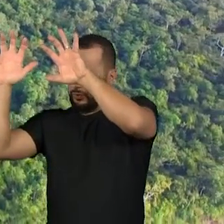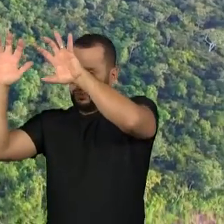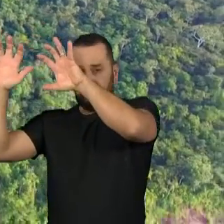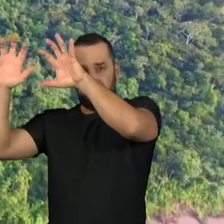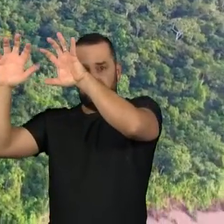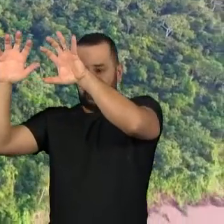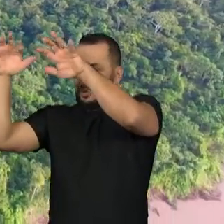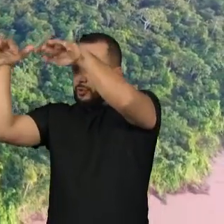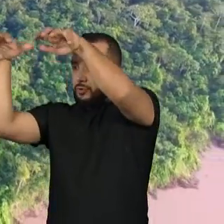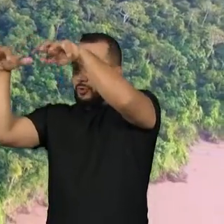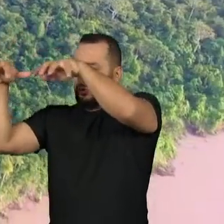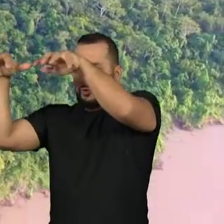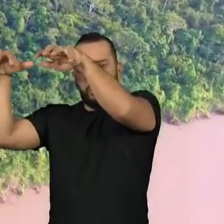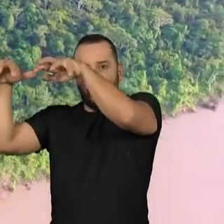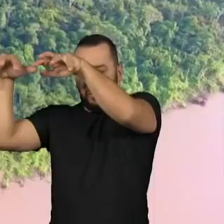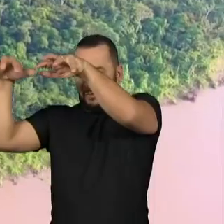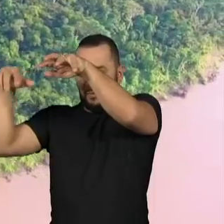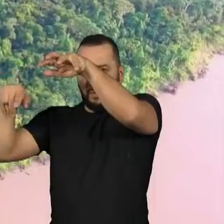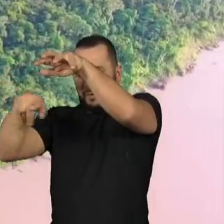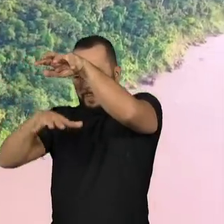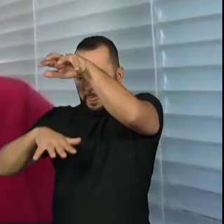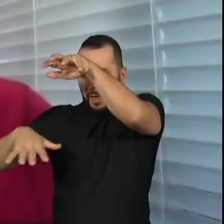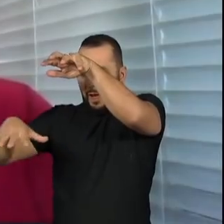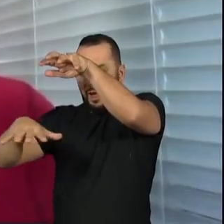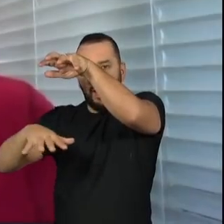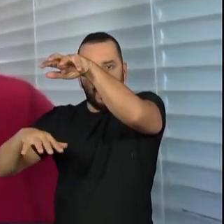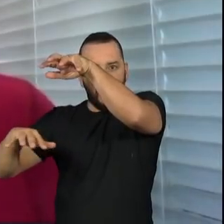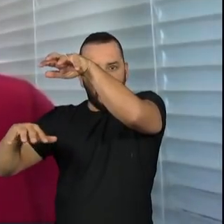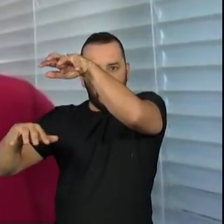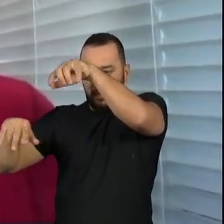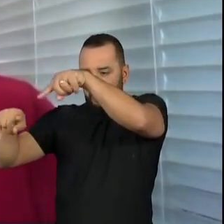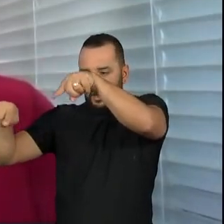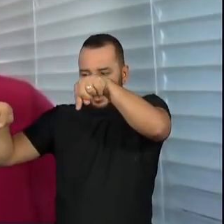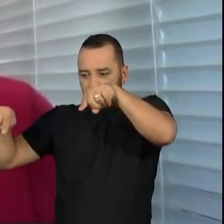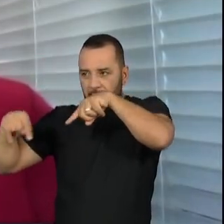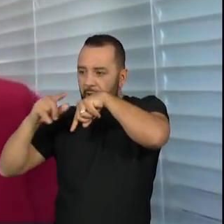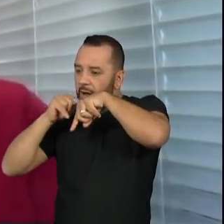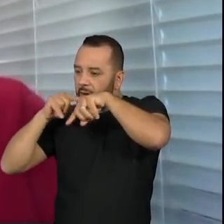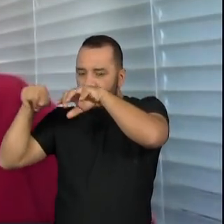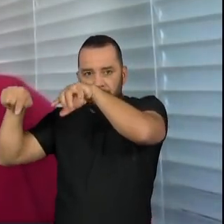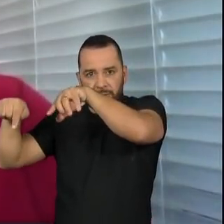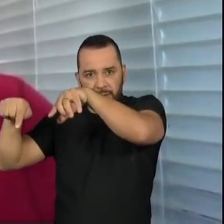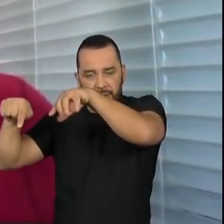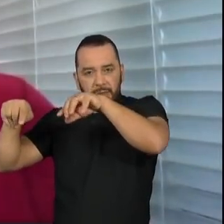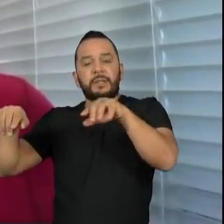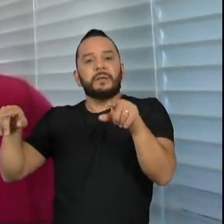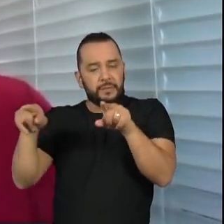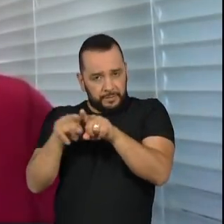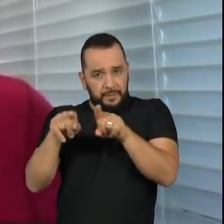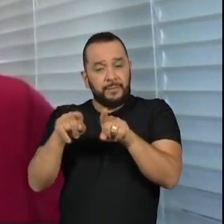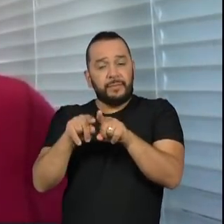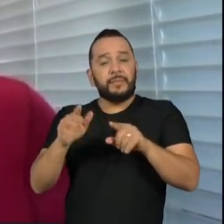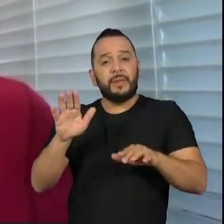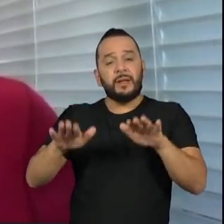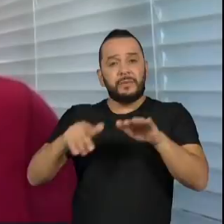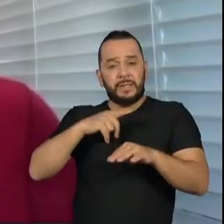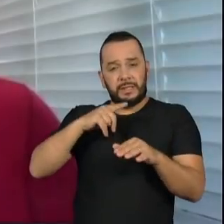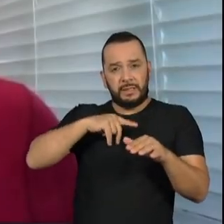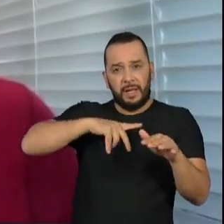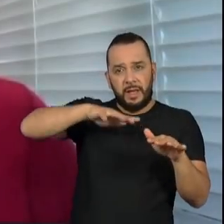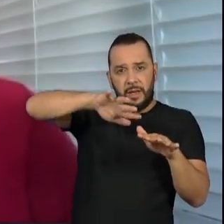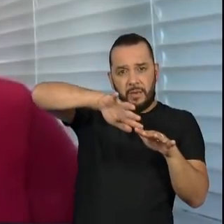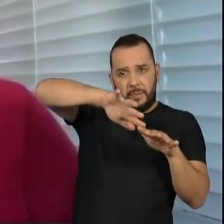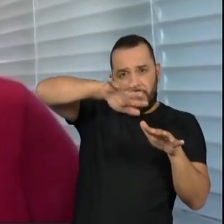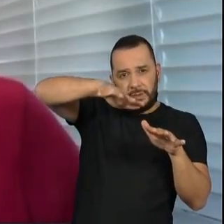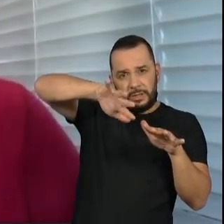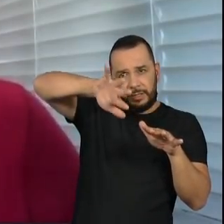repetindo ao longo de toda a floresta e quando esses ventos encontram os Andes, eles defletem em direção à região